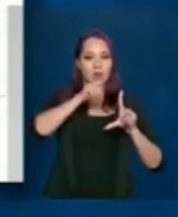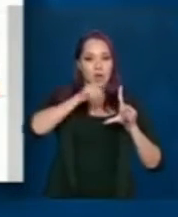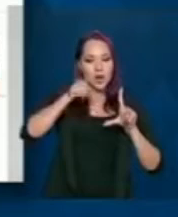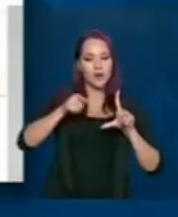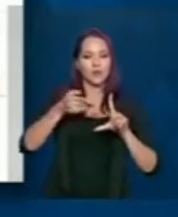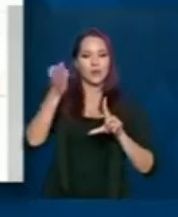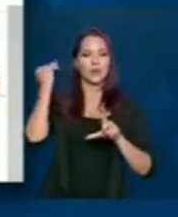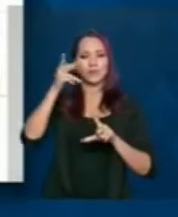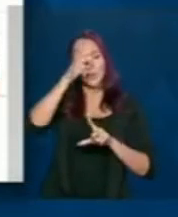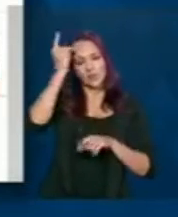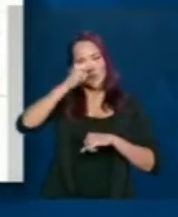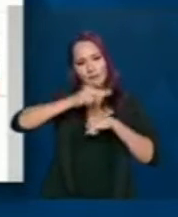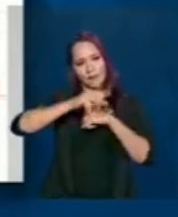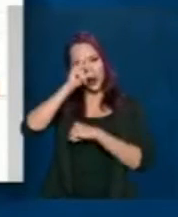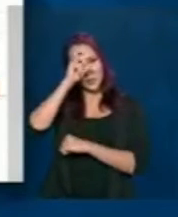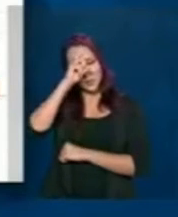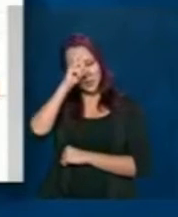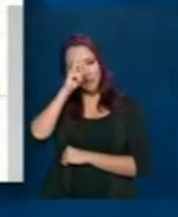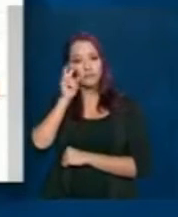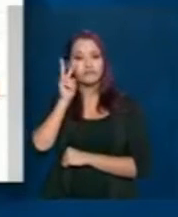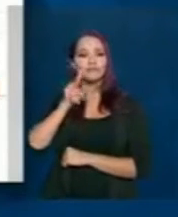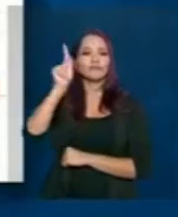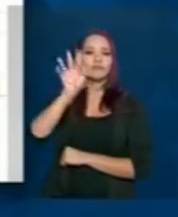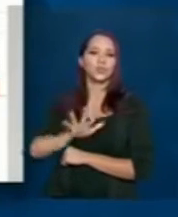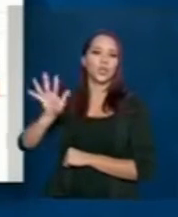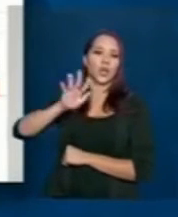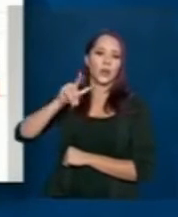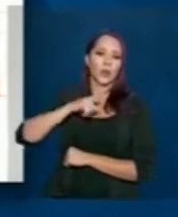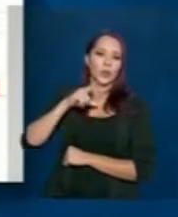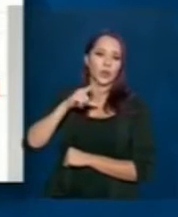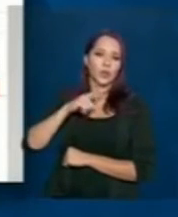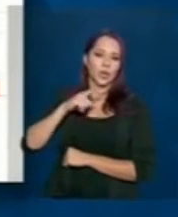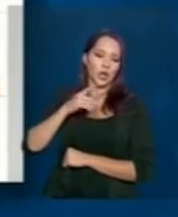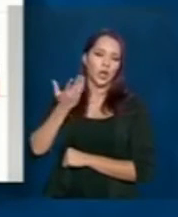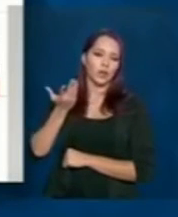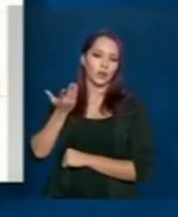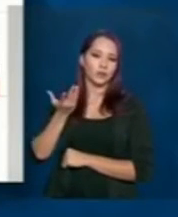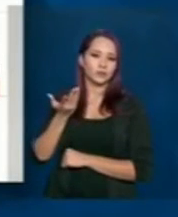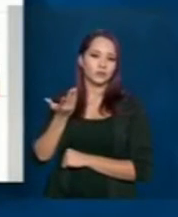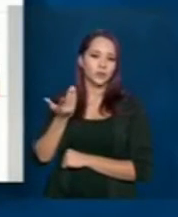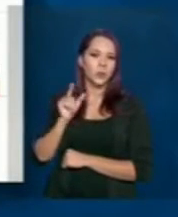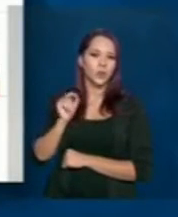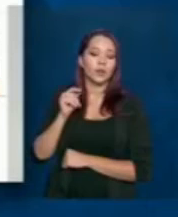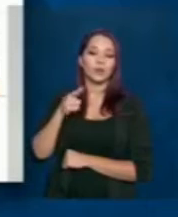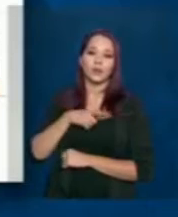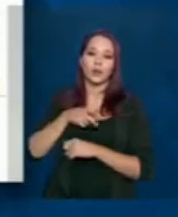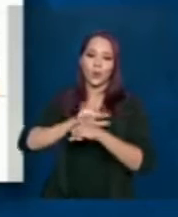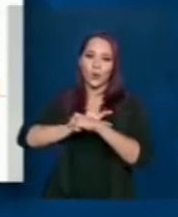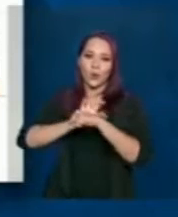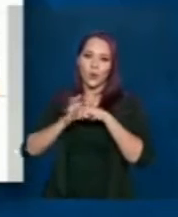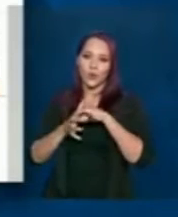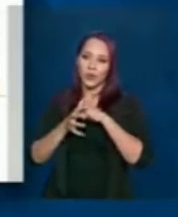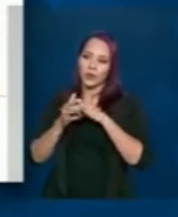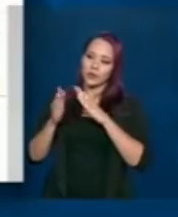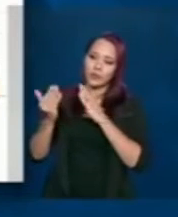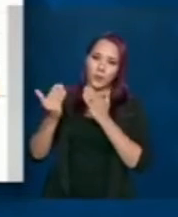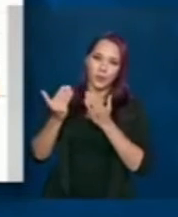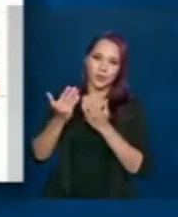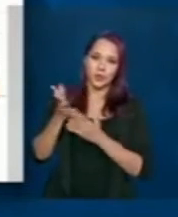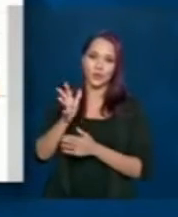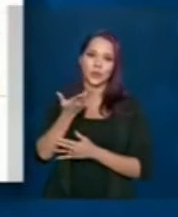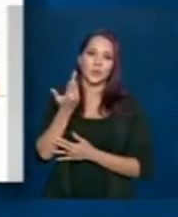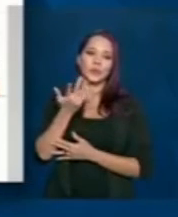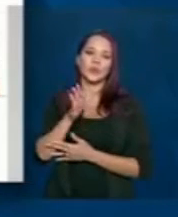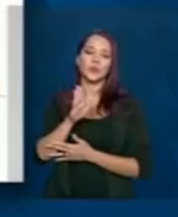hospitalizações a gente pode ver que do geral a gente tem ainda uma grande participação do coronavírus em relação aos óbitos por